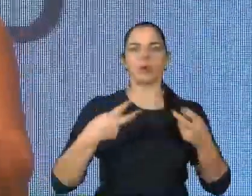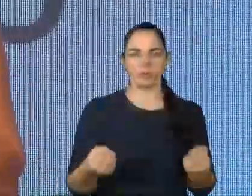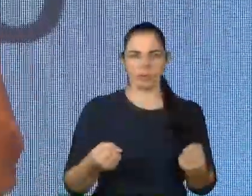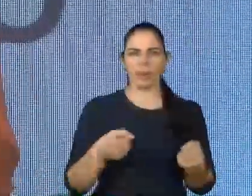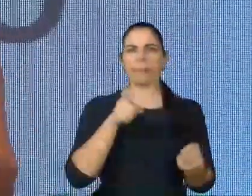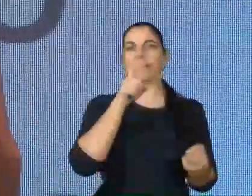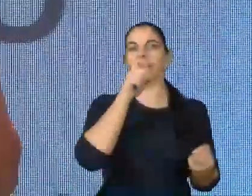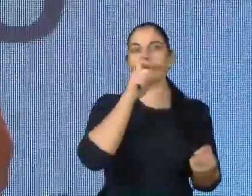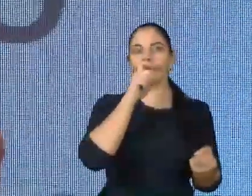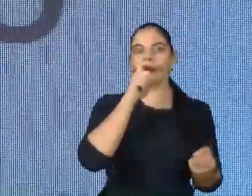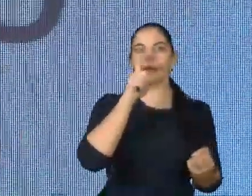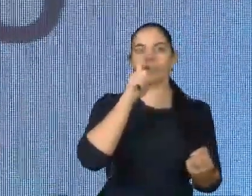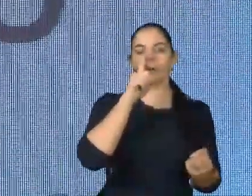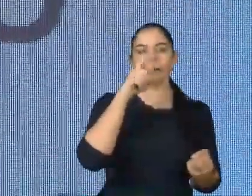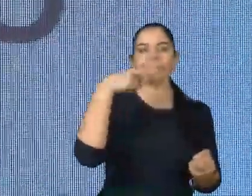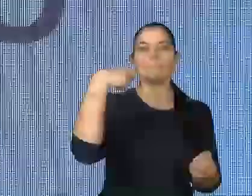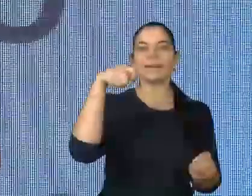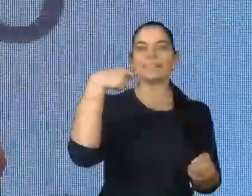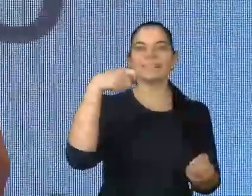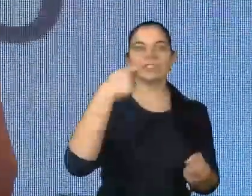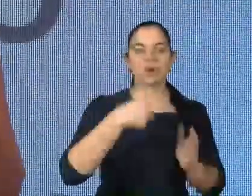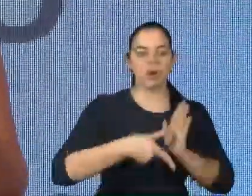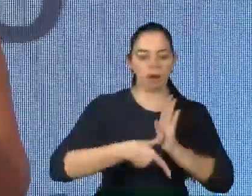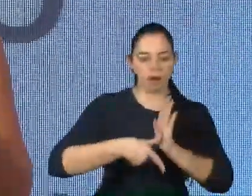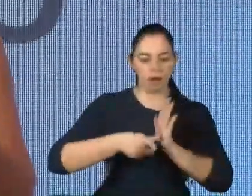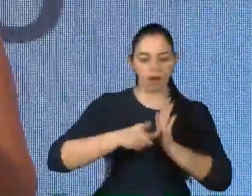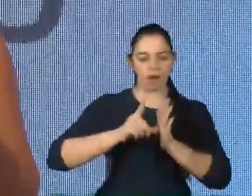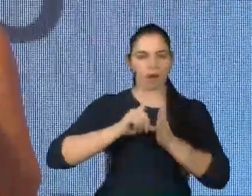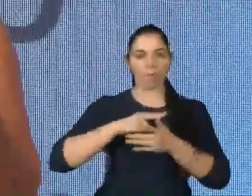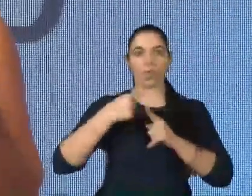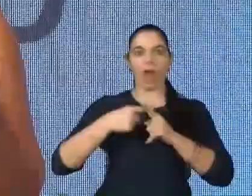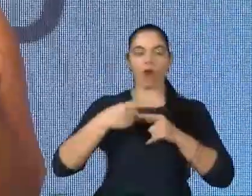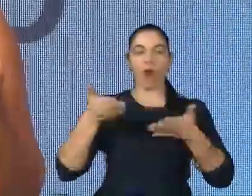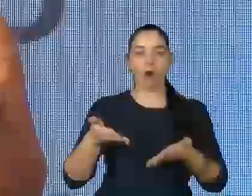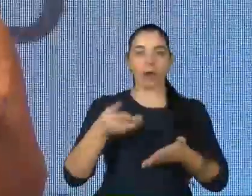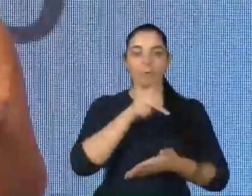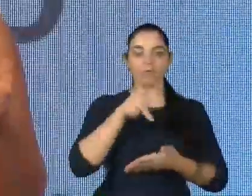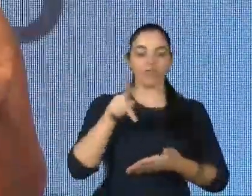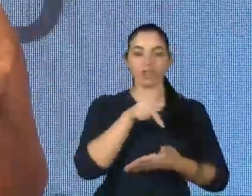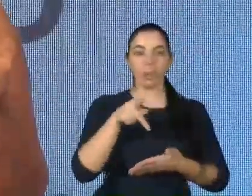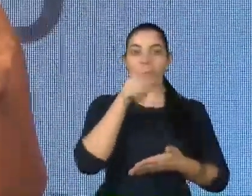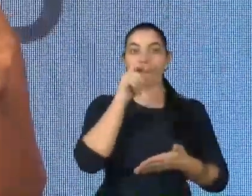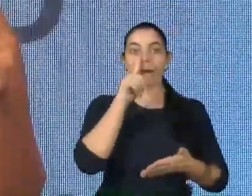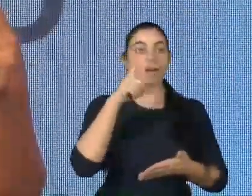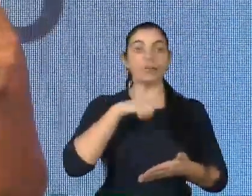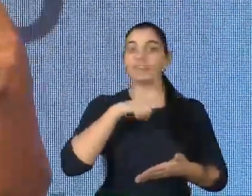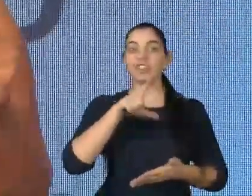pai, ele precisou de antecipação porque ele teve que se tornar professor, ele não teve escolha.